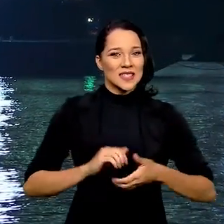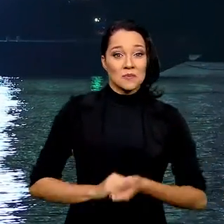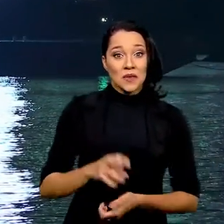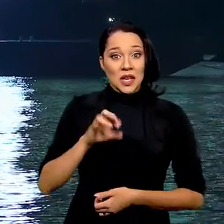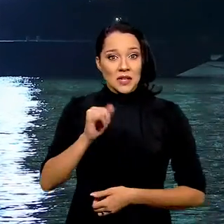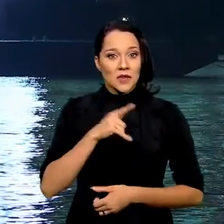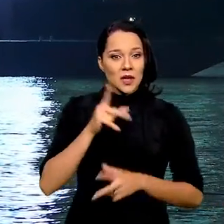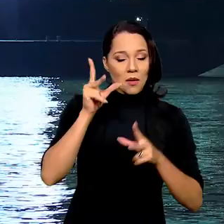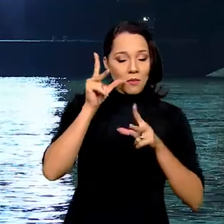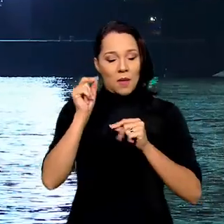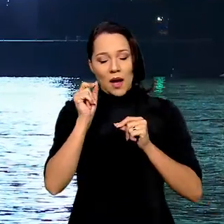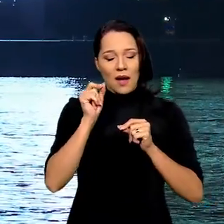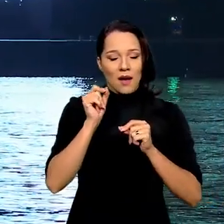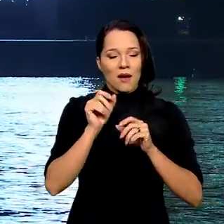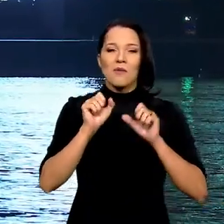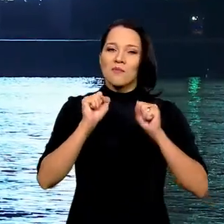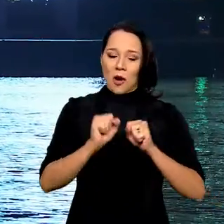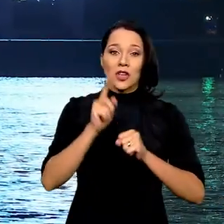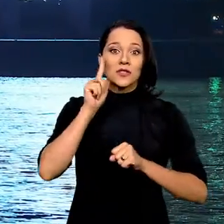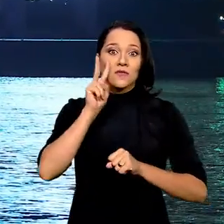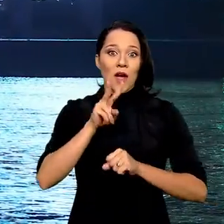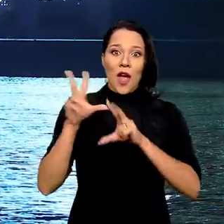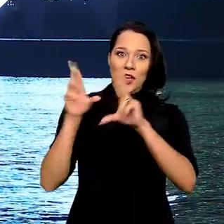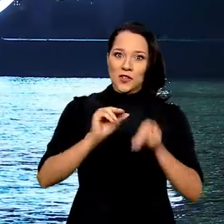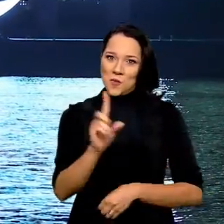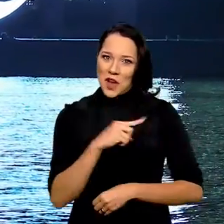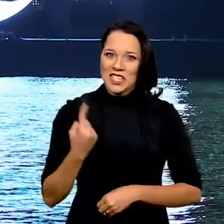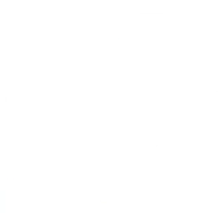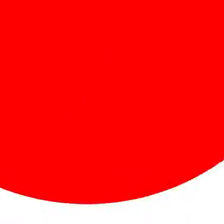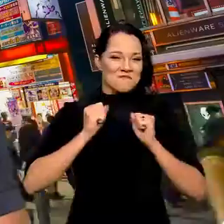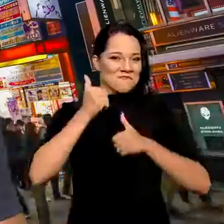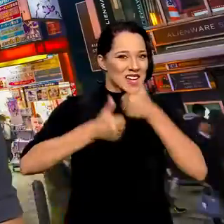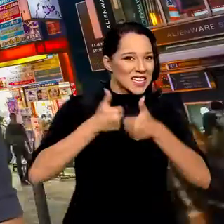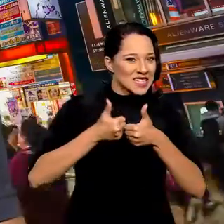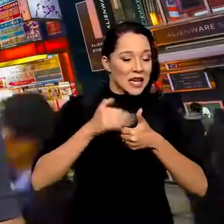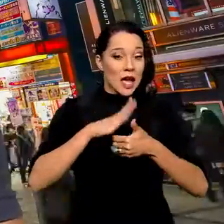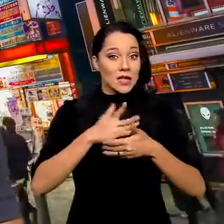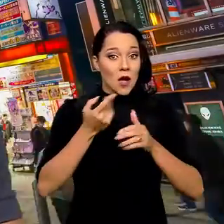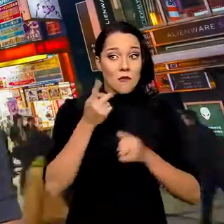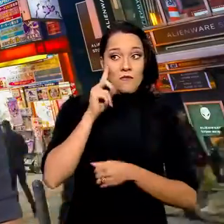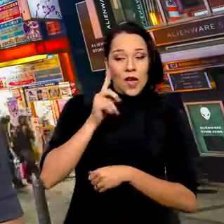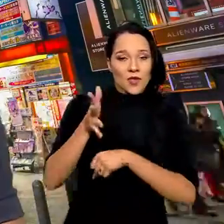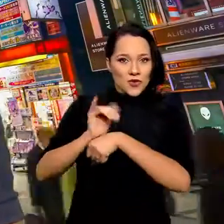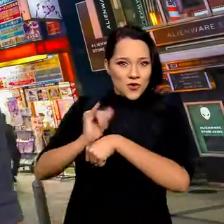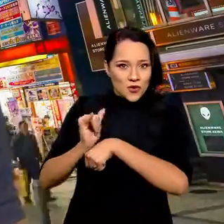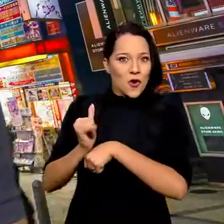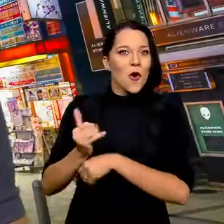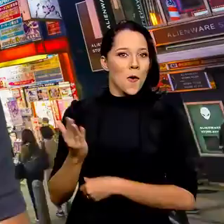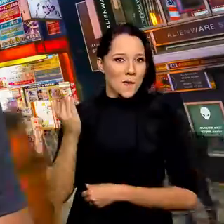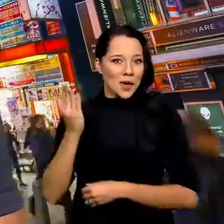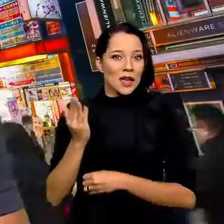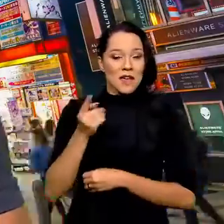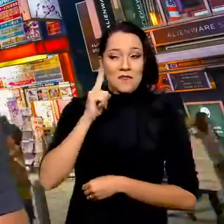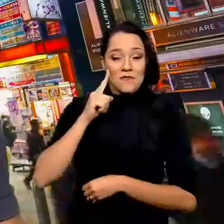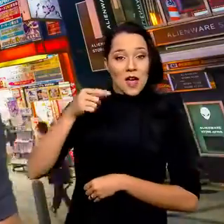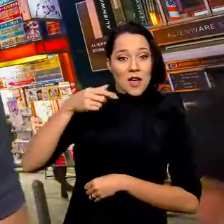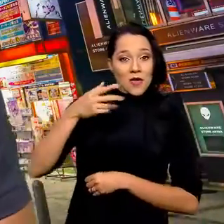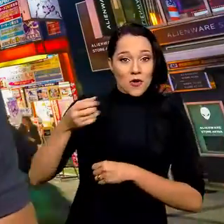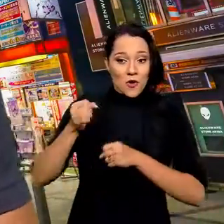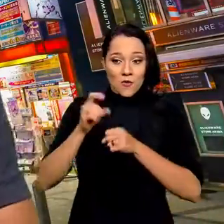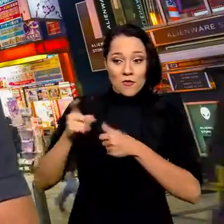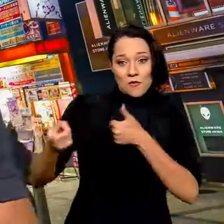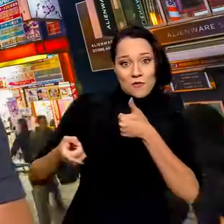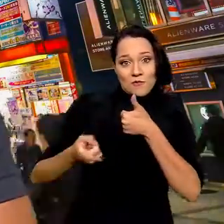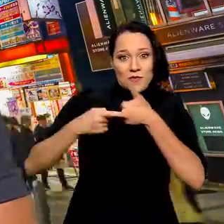E se você dormir, pode pegar um resumão aqui com a gente, beleza? Então fica acompanhado aqui no YouTube da Agência Brasil, dá um like no